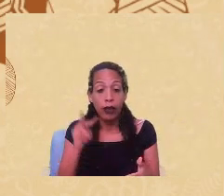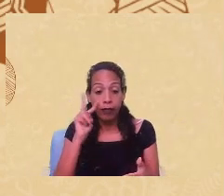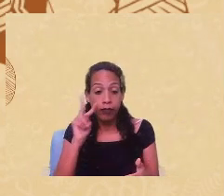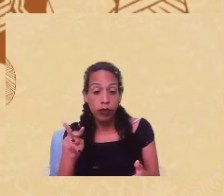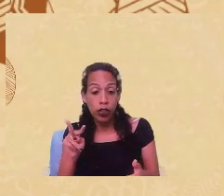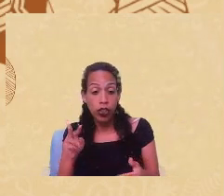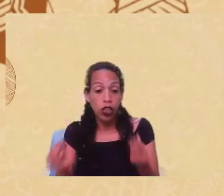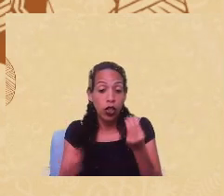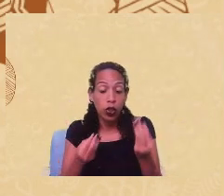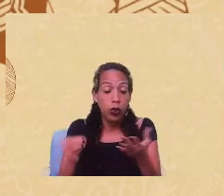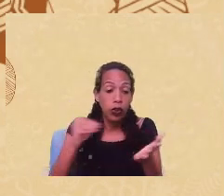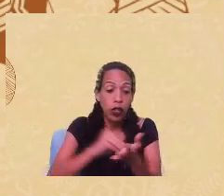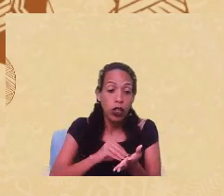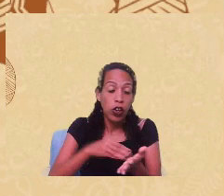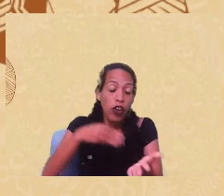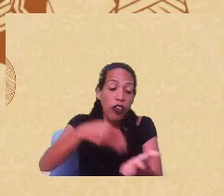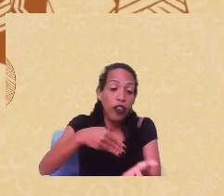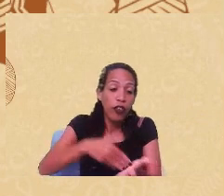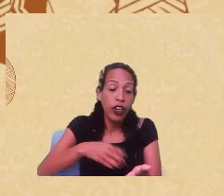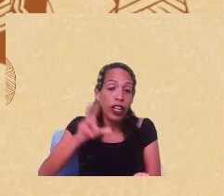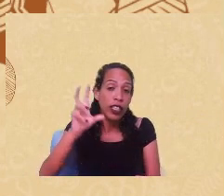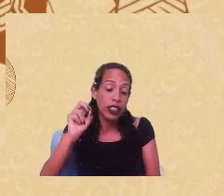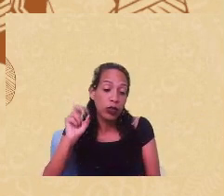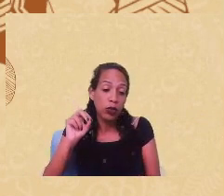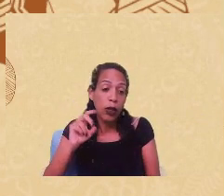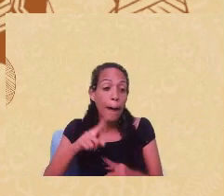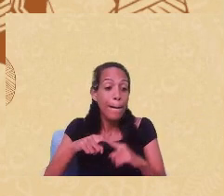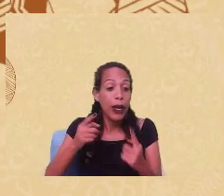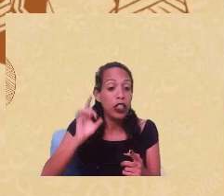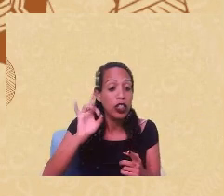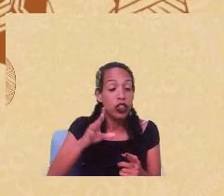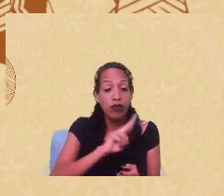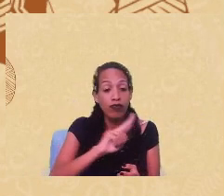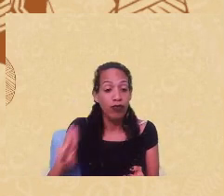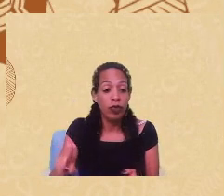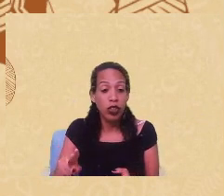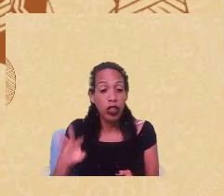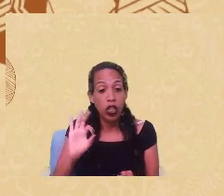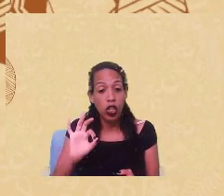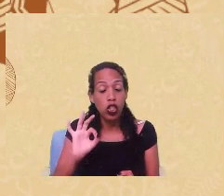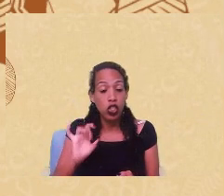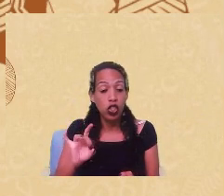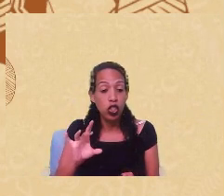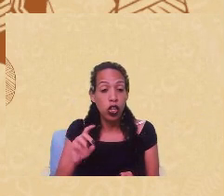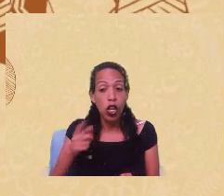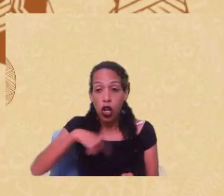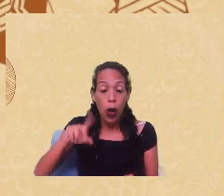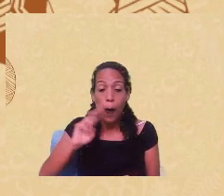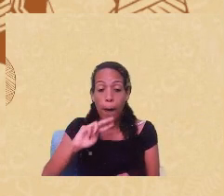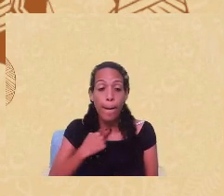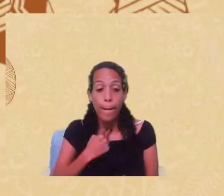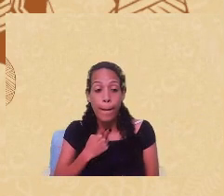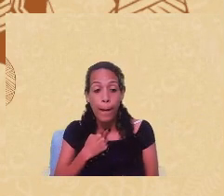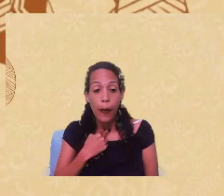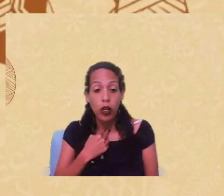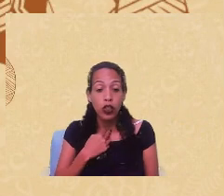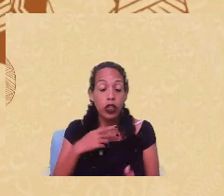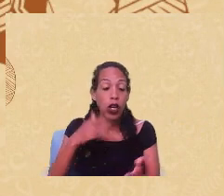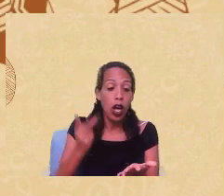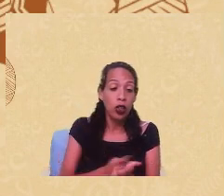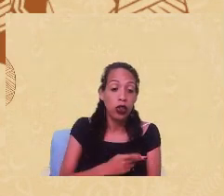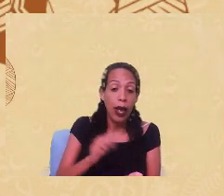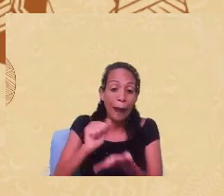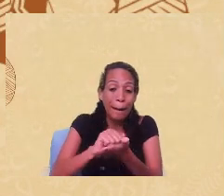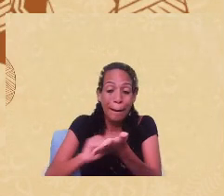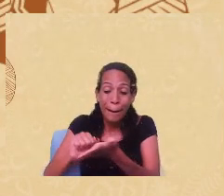no fim dos anos 50, mas só vai ser nomeada assim posteriormente. Então, o que a gente não pode é incorrer novamente no apagamento